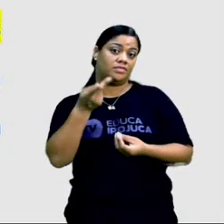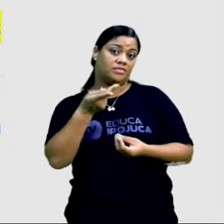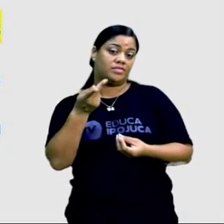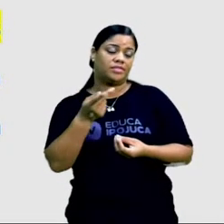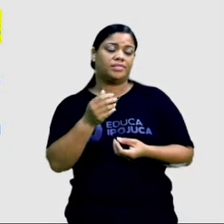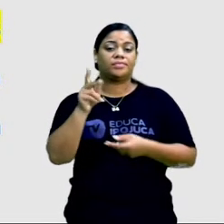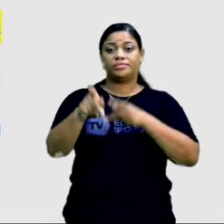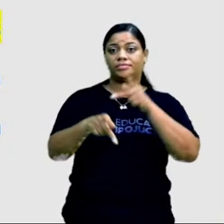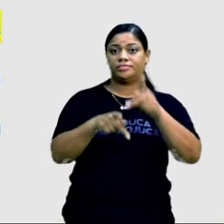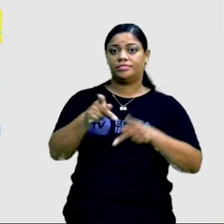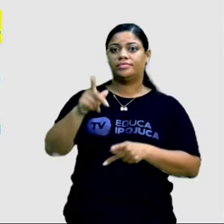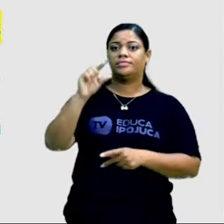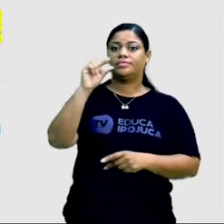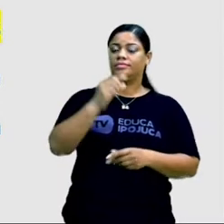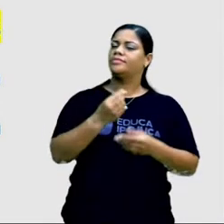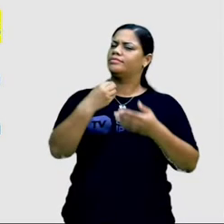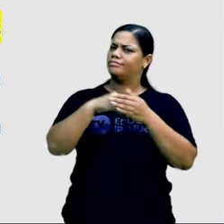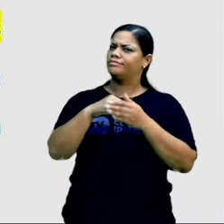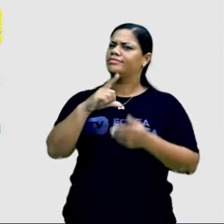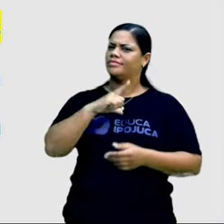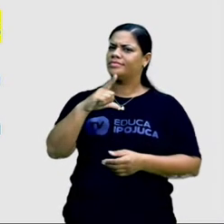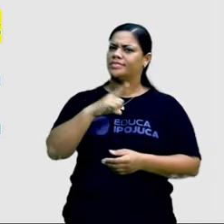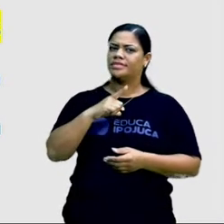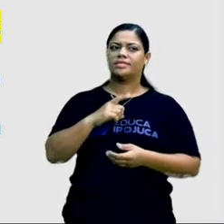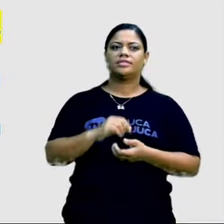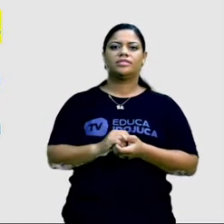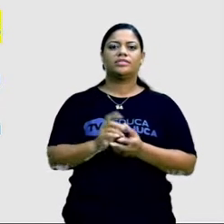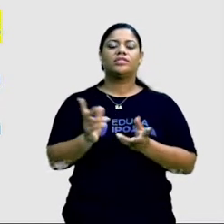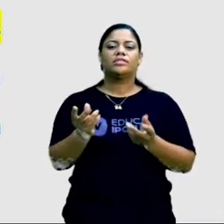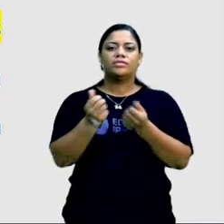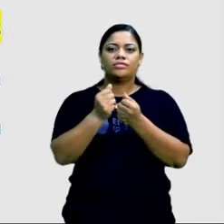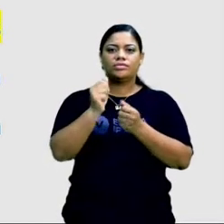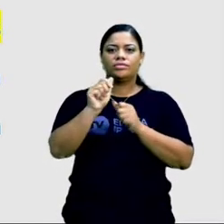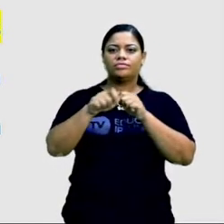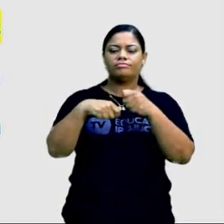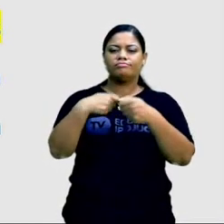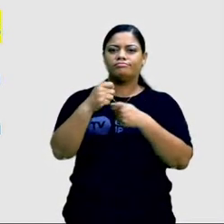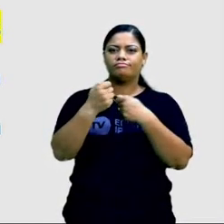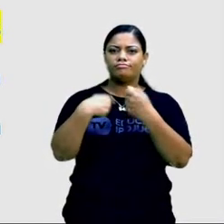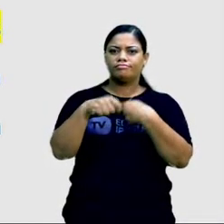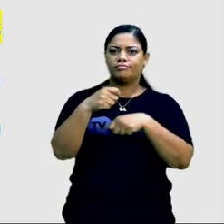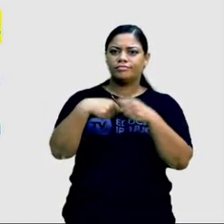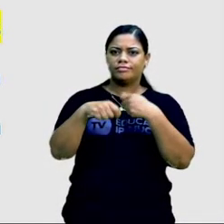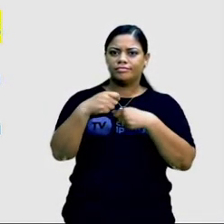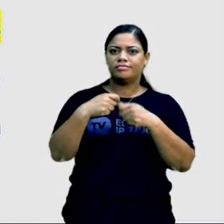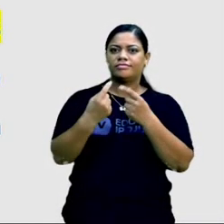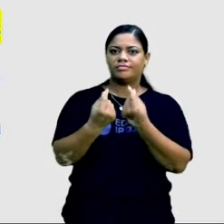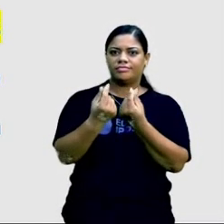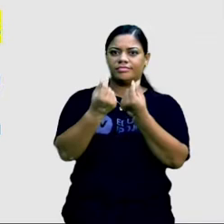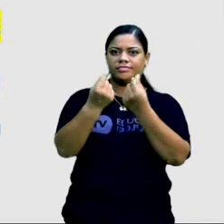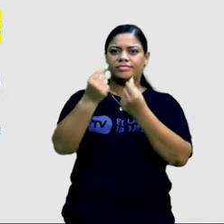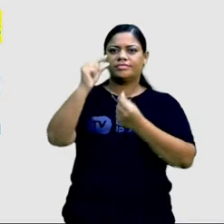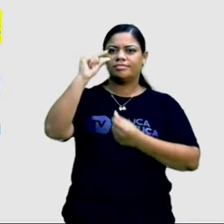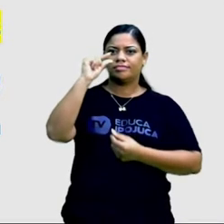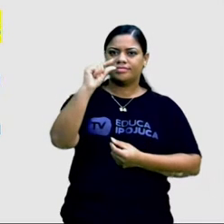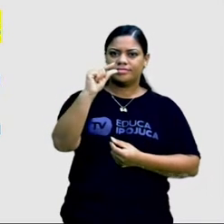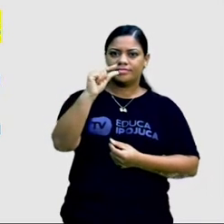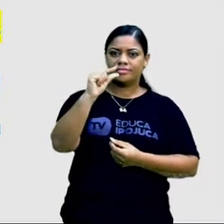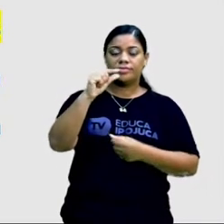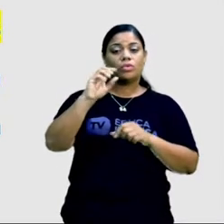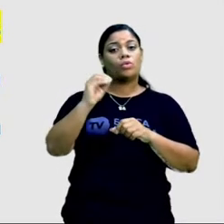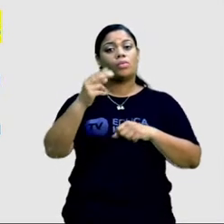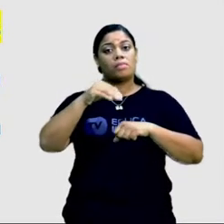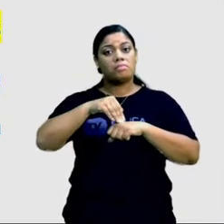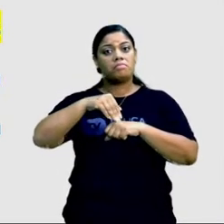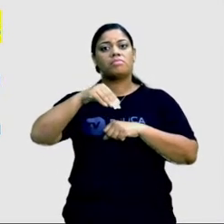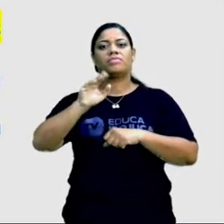popular, quem poupa tem. Seja juntando moedinhas ou investindo quantias mais poupudas em